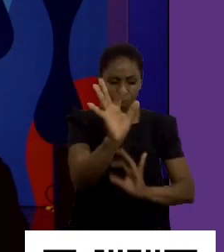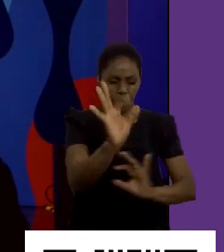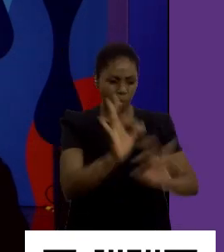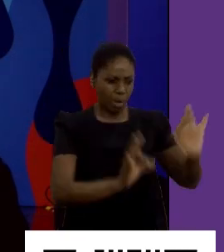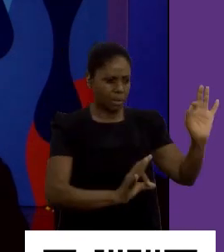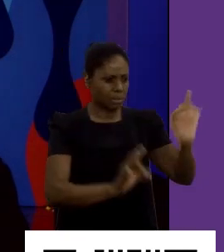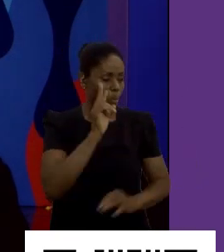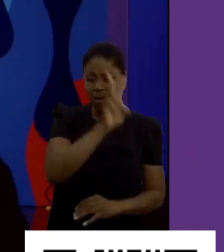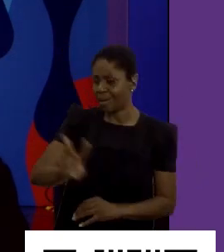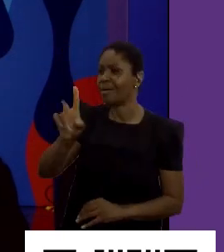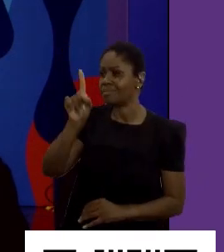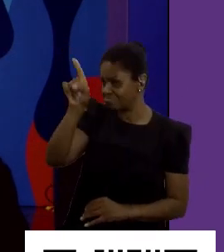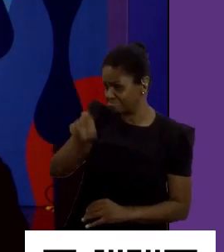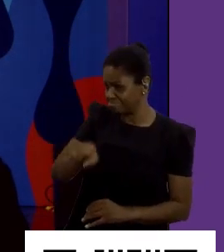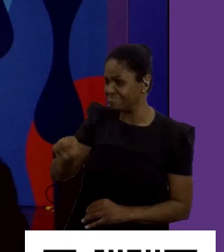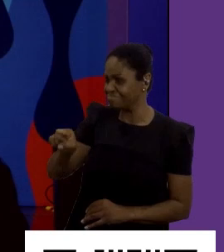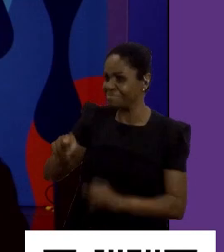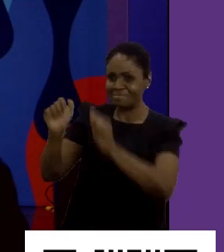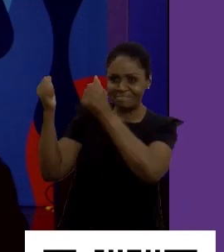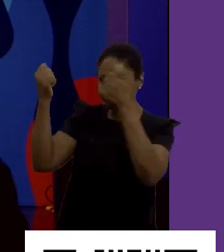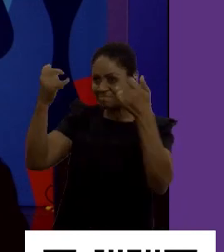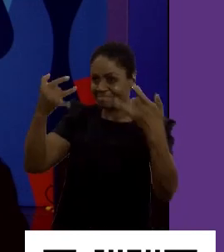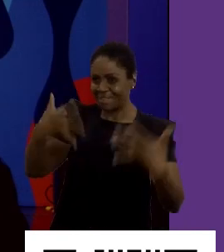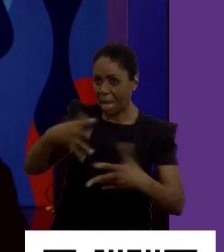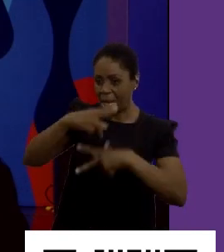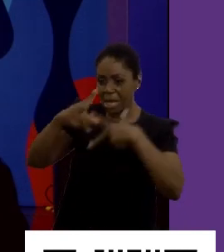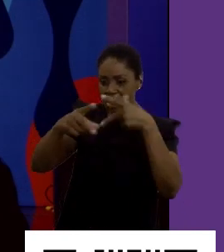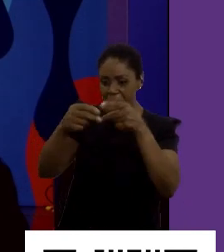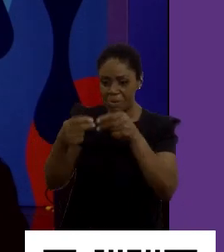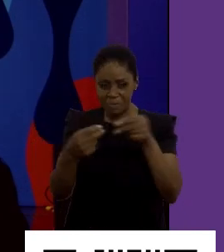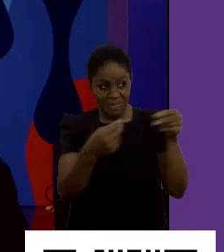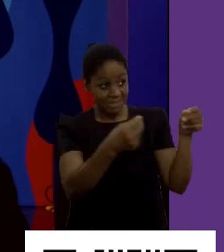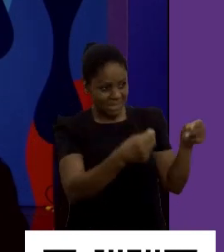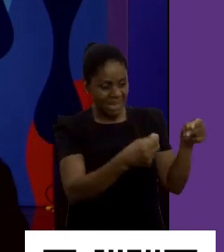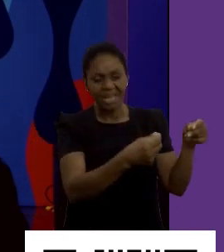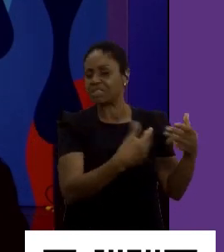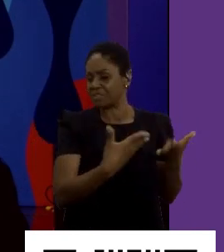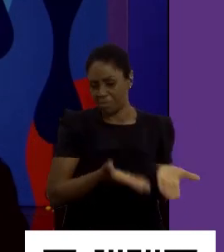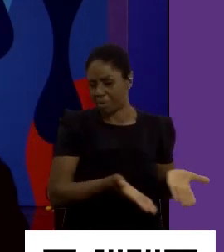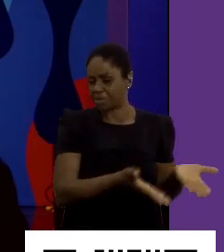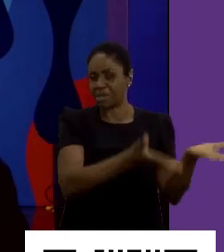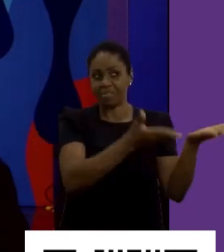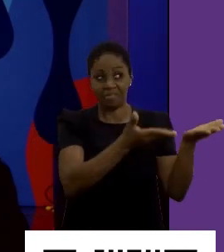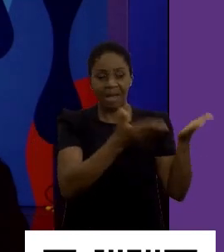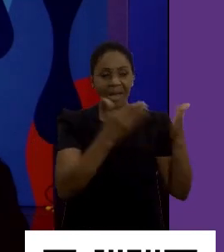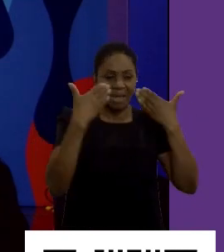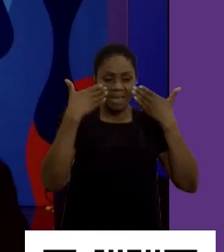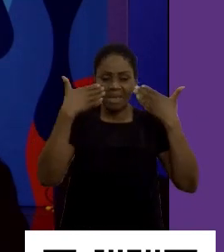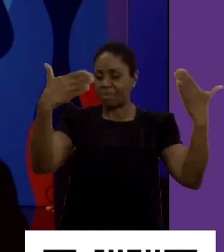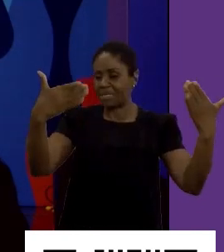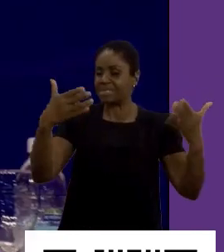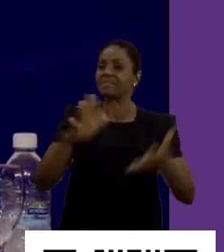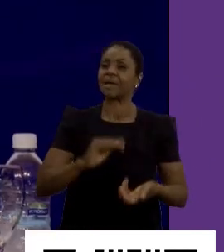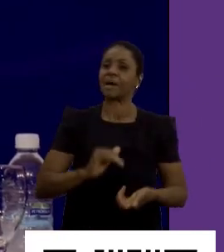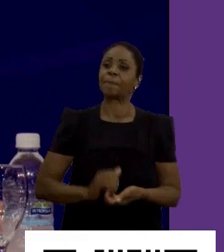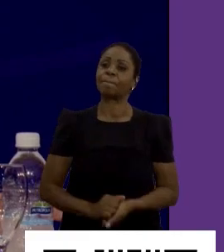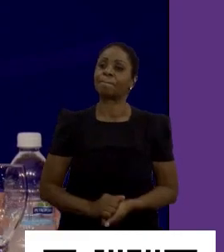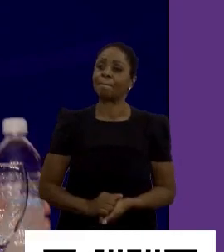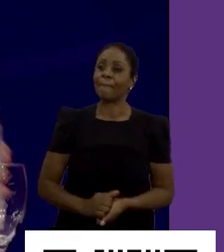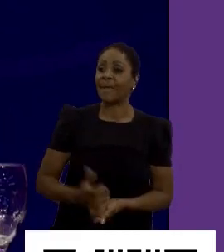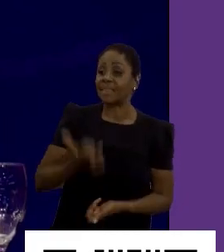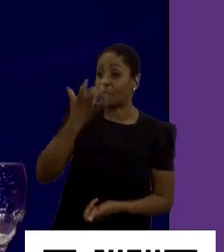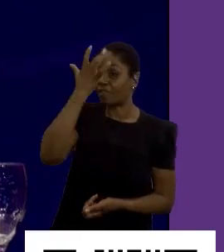visualmente um pouco de tudo isso que você falou. Então, fica como um presente. Depois você vai poder levar e apresentar por aí. E aí, a